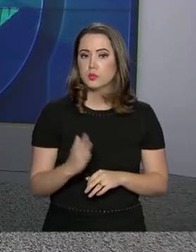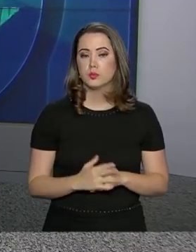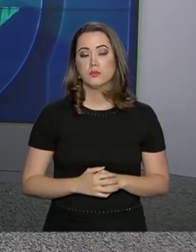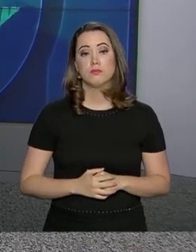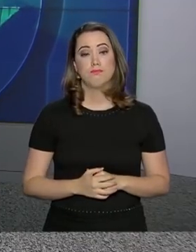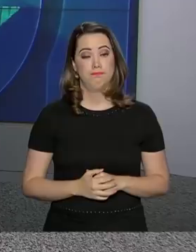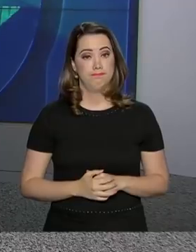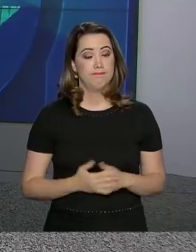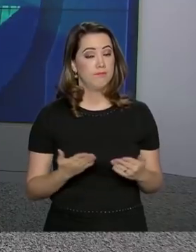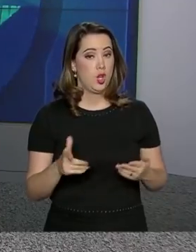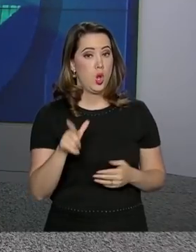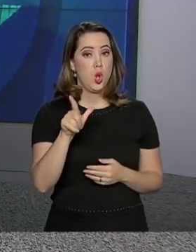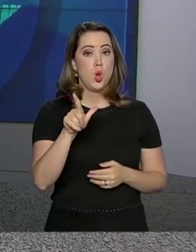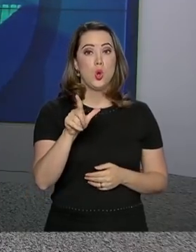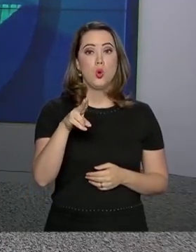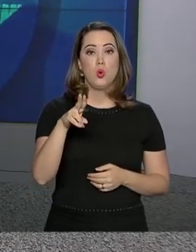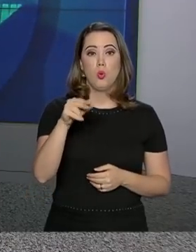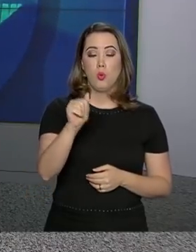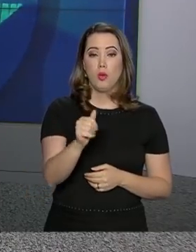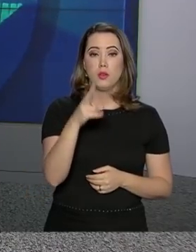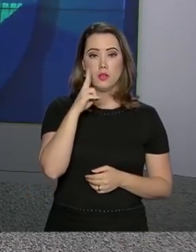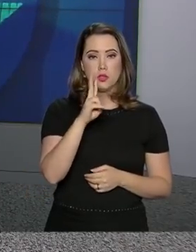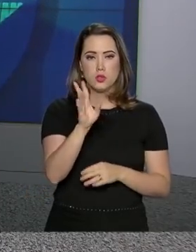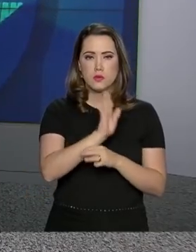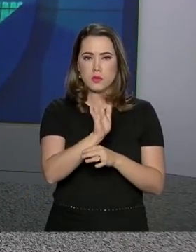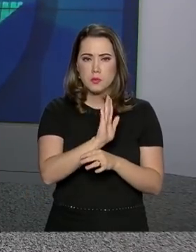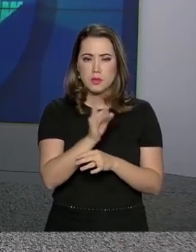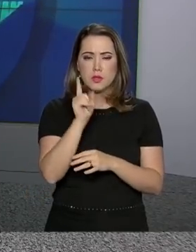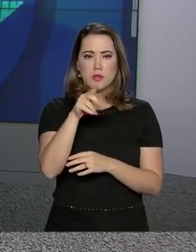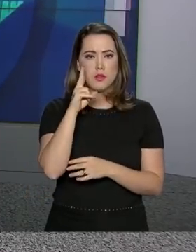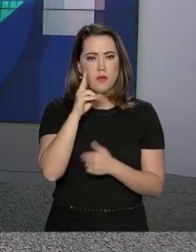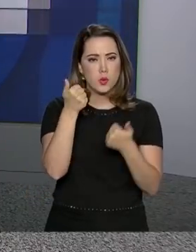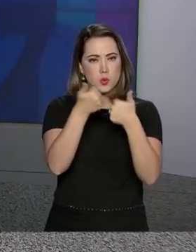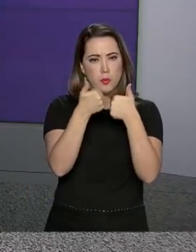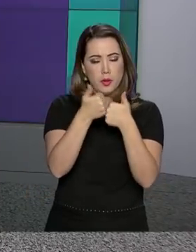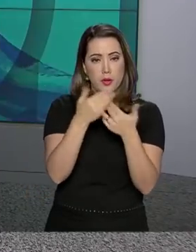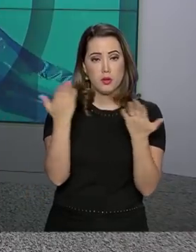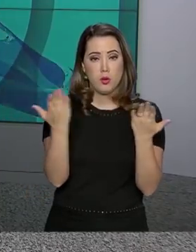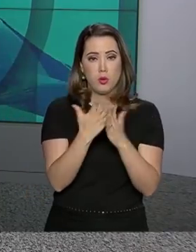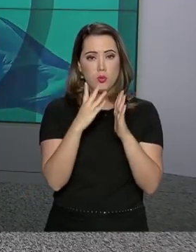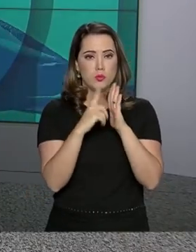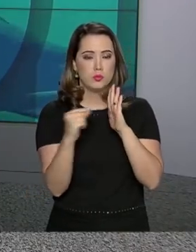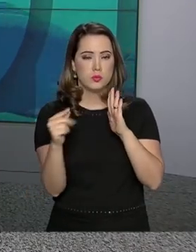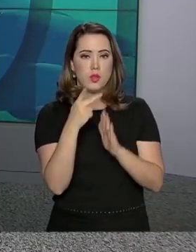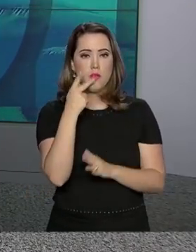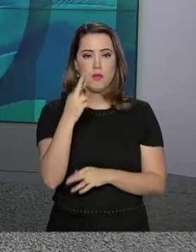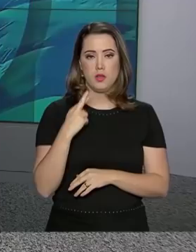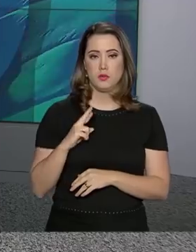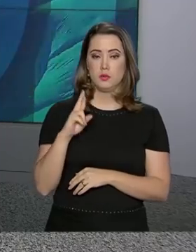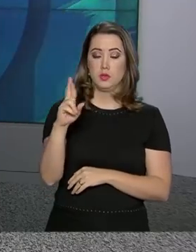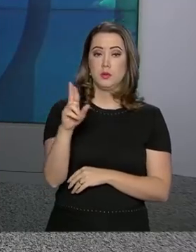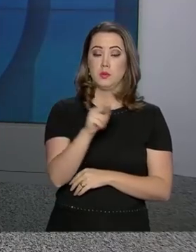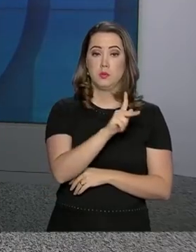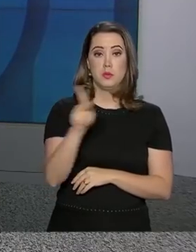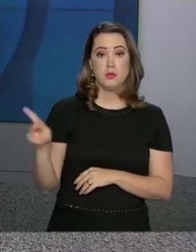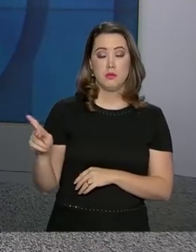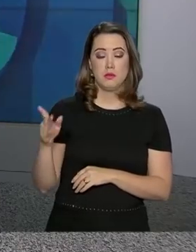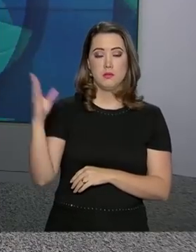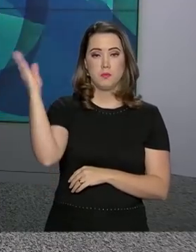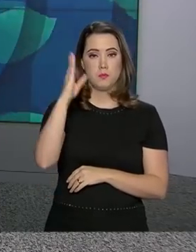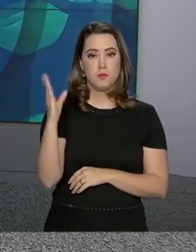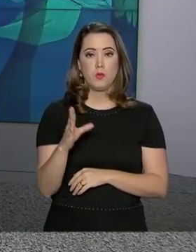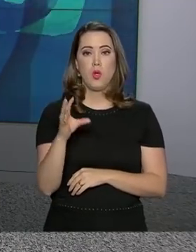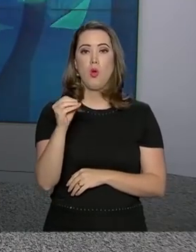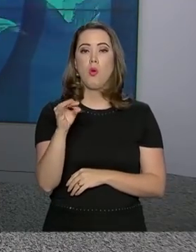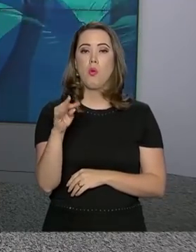E a repórter Luana Karen, que a gente viu agora aí na matéria, acompanhou agora há pouco no Palácio Planalto a fala do porta-voz da presidência, Otávio Rego